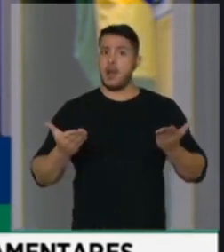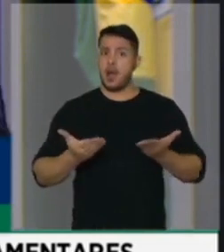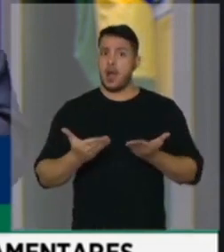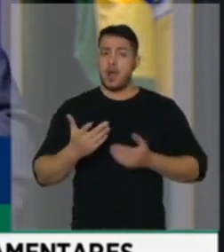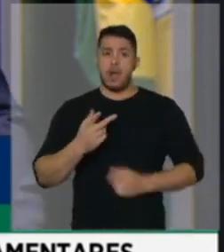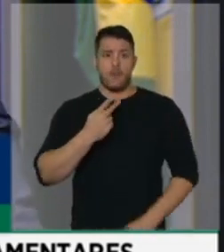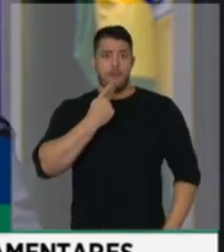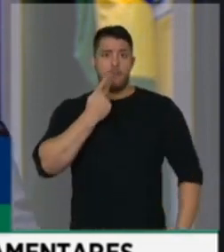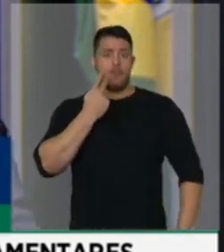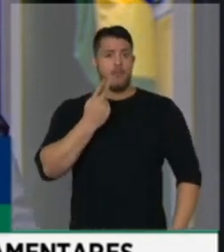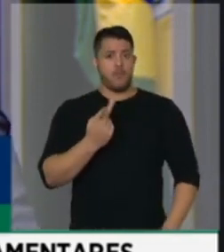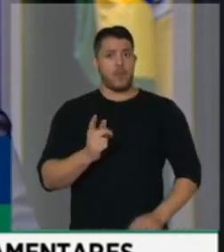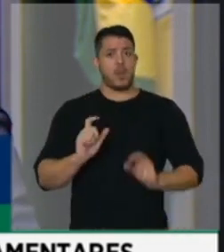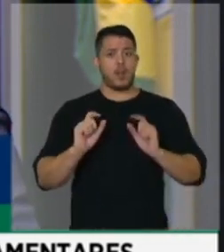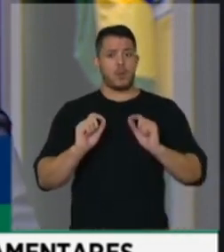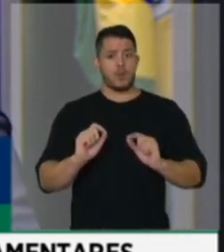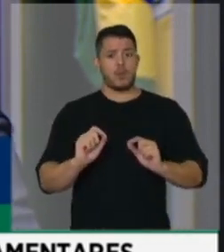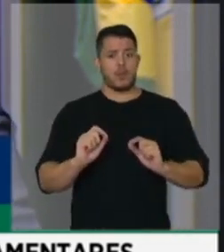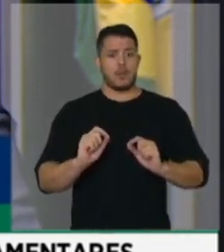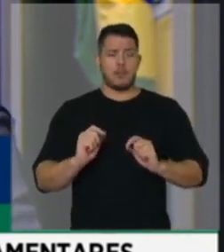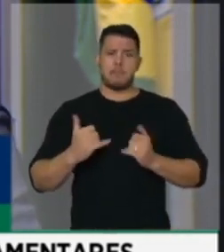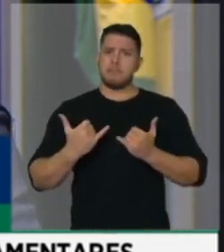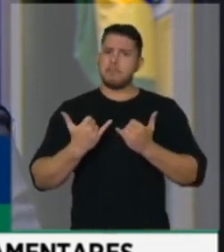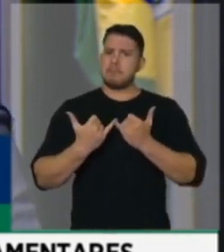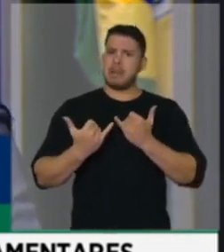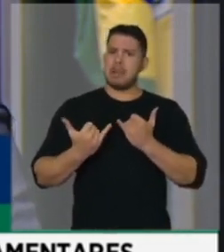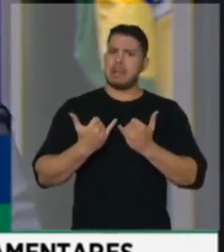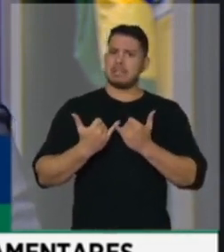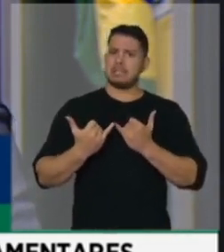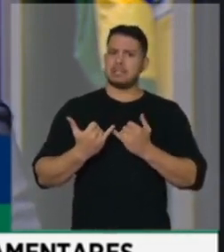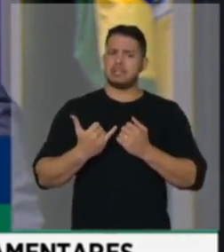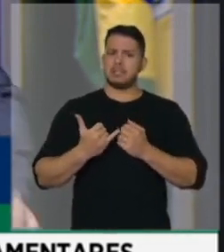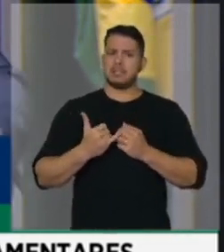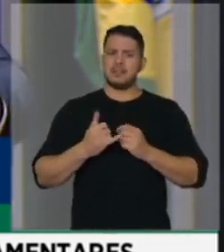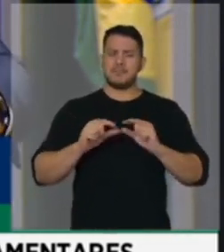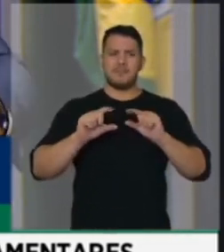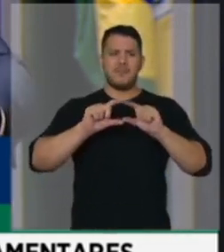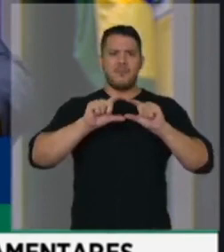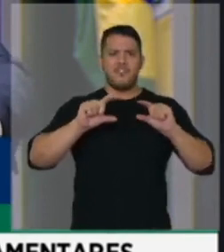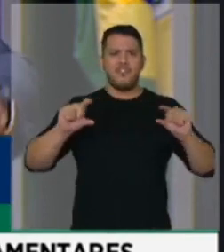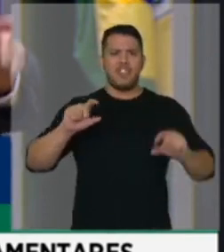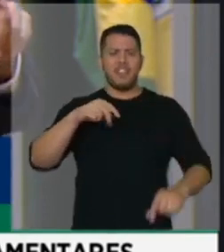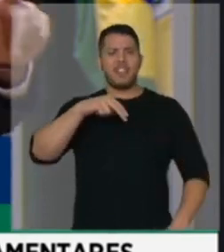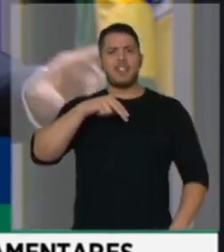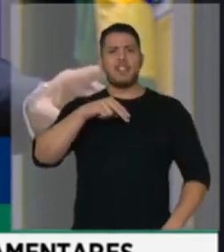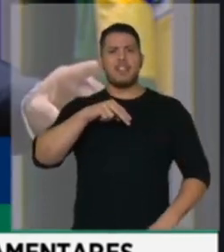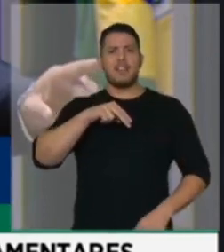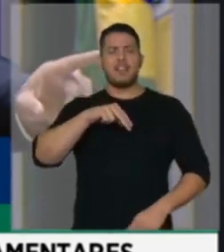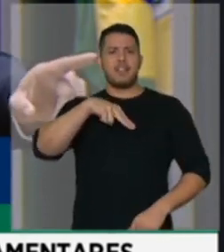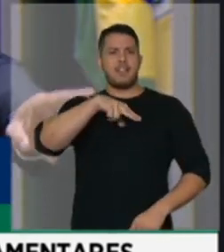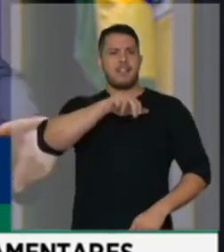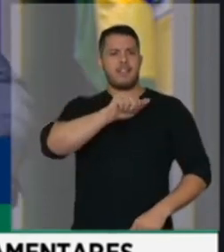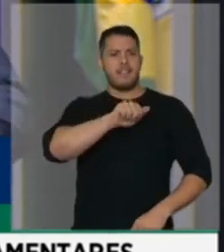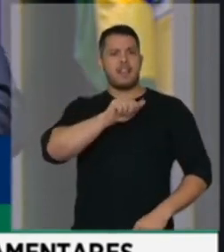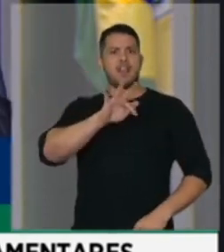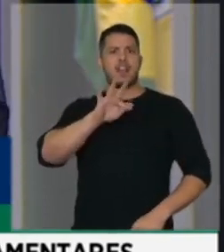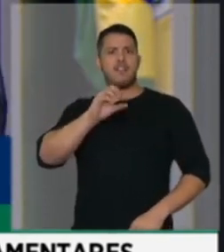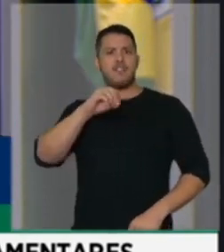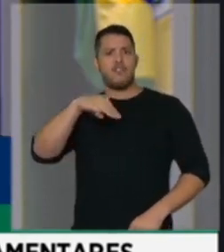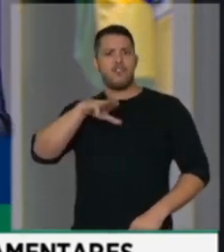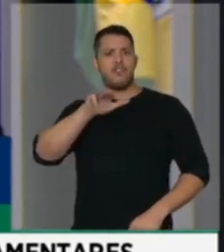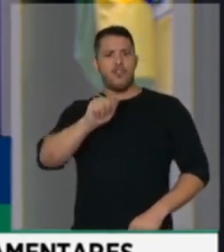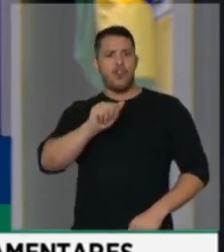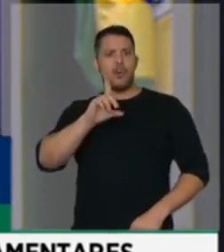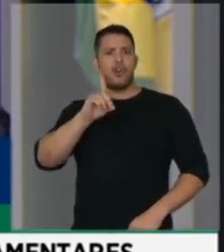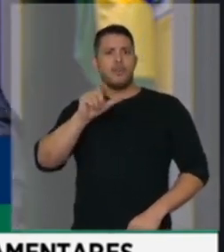forma da lei, parece que é algo que vem para endossar a postura do STF em